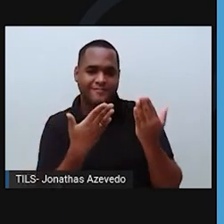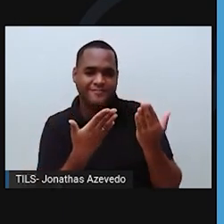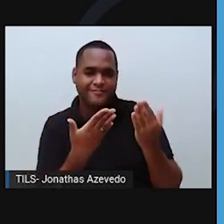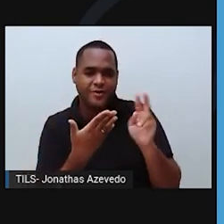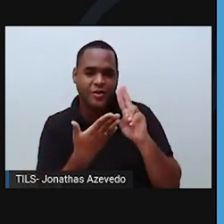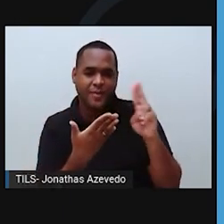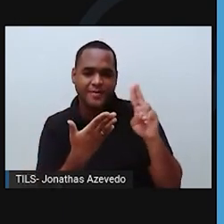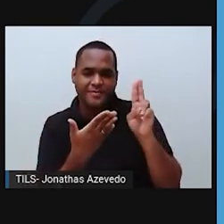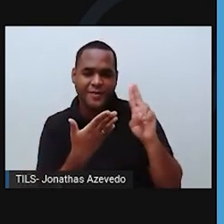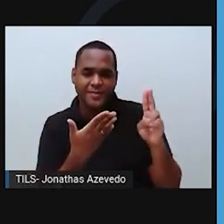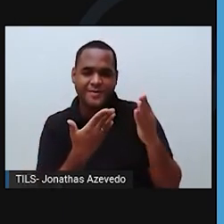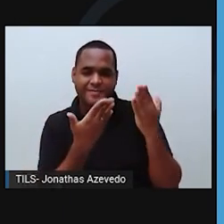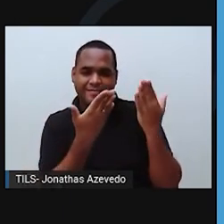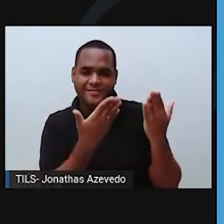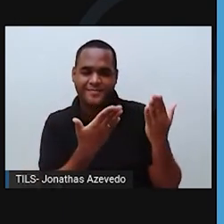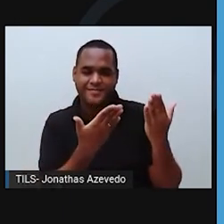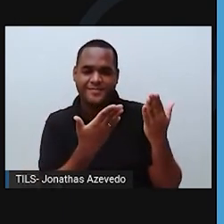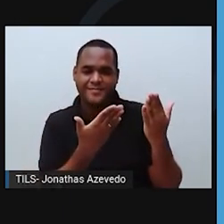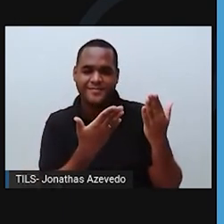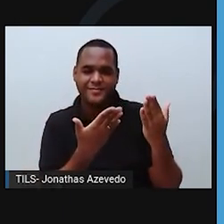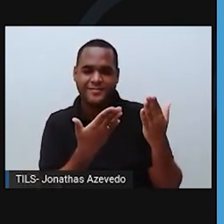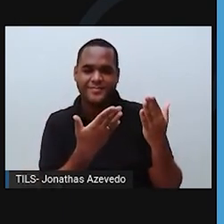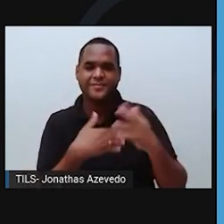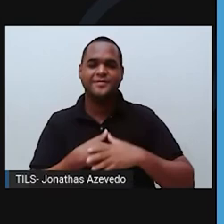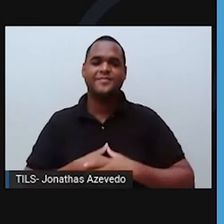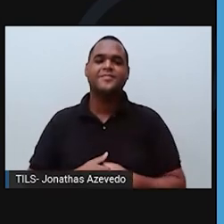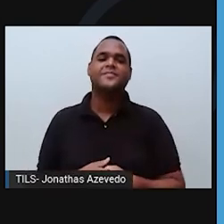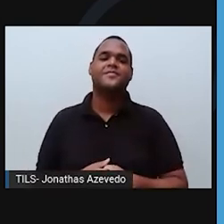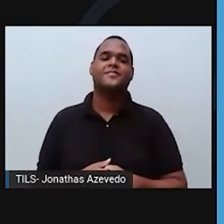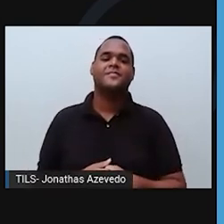mesosfera, a termosfera e a exosfera.